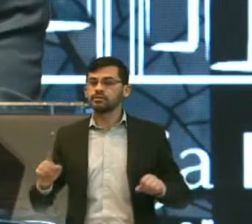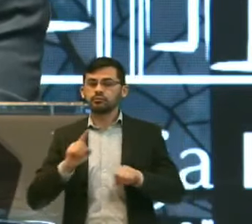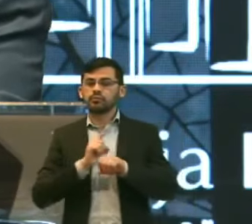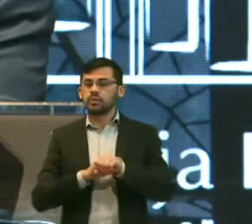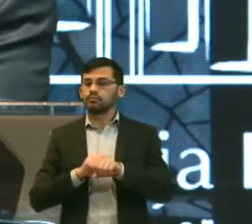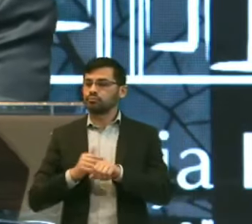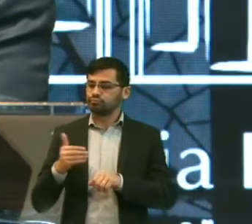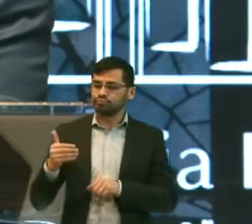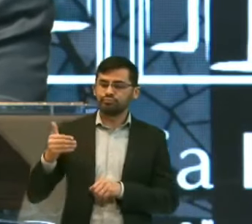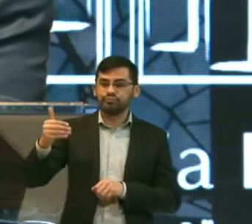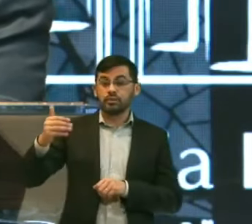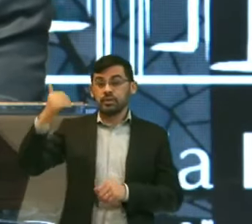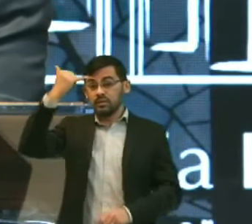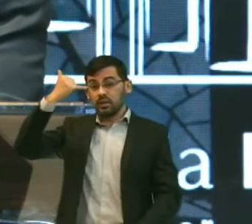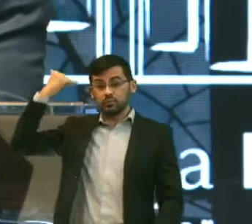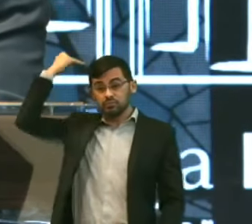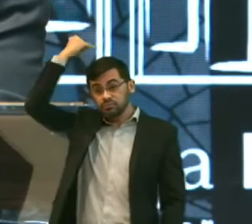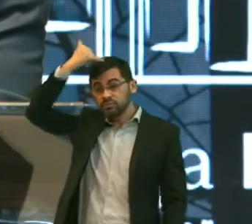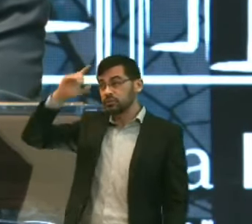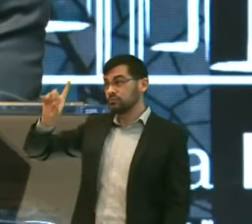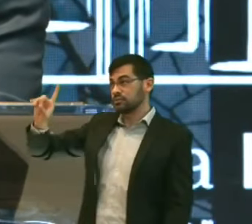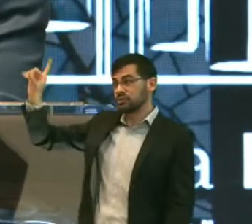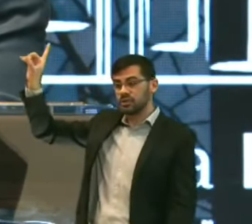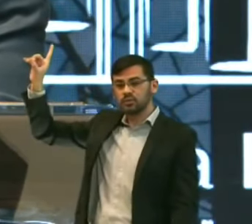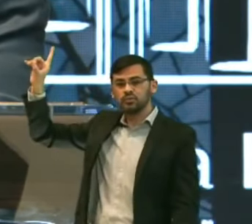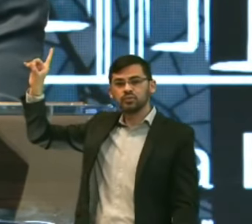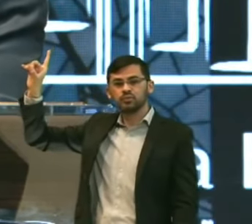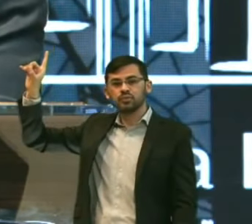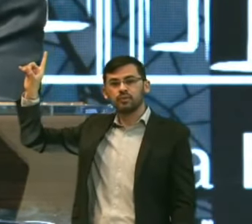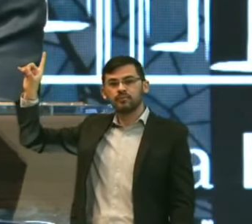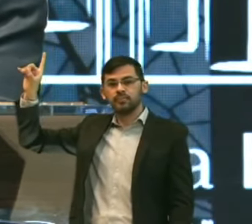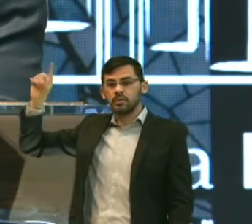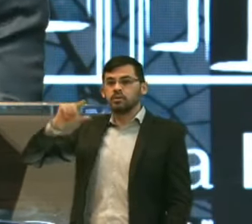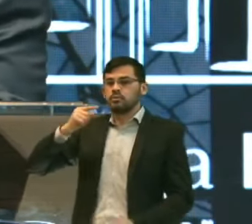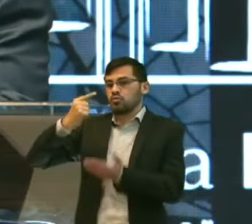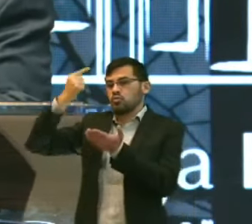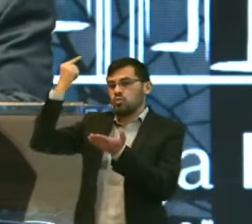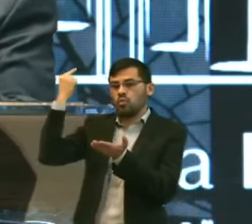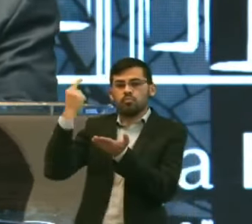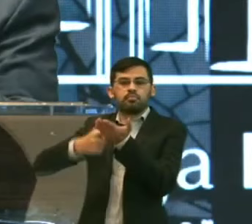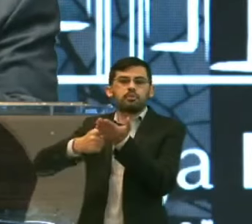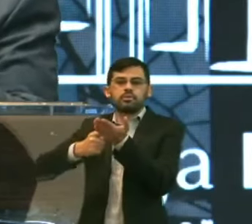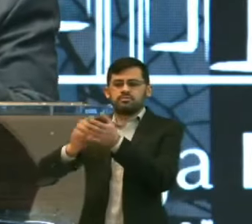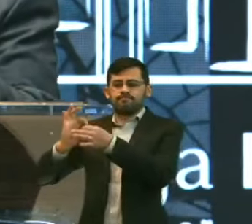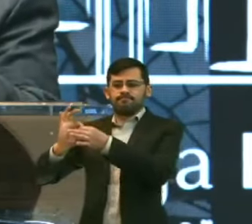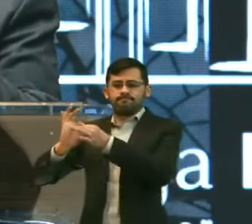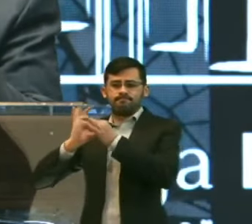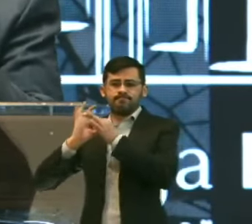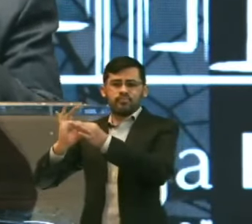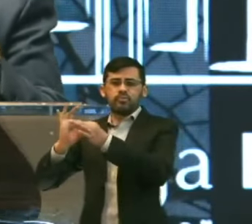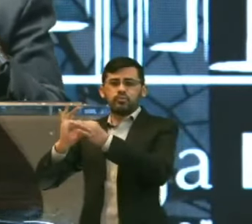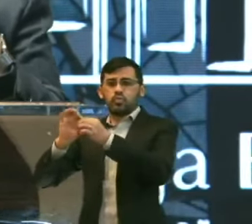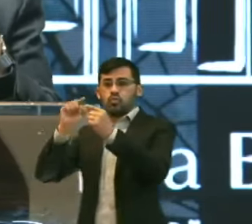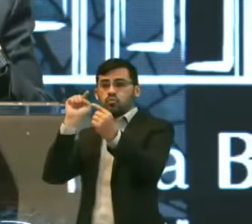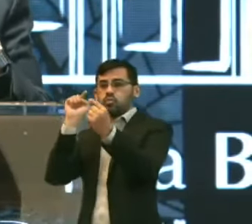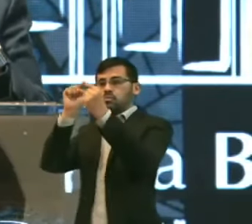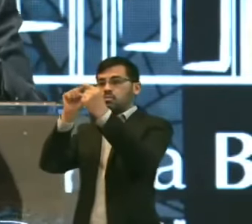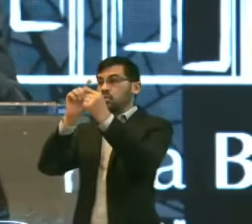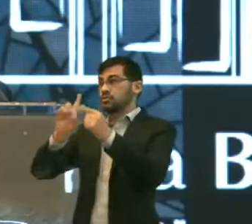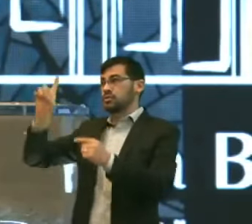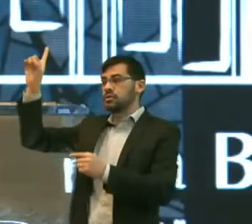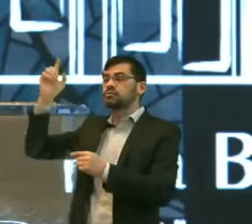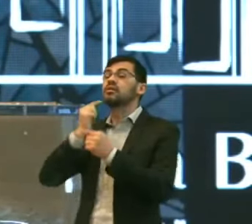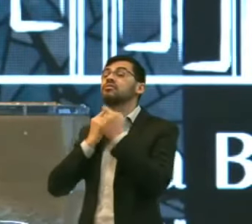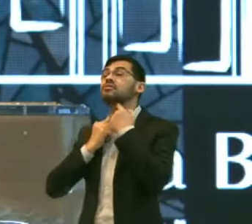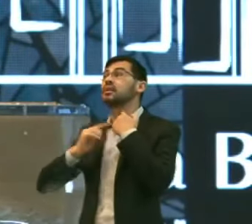estiver Na unção de Deus E num compromisso Inalienável Com o propósito De Deus E